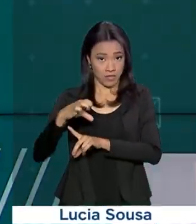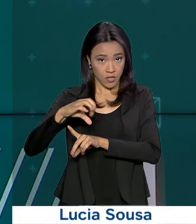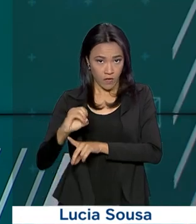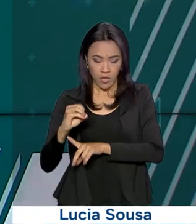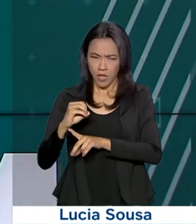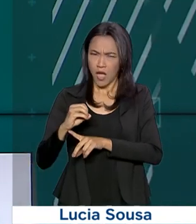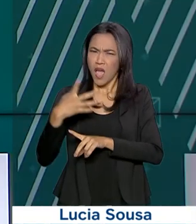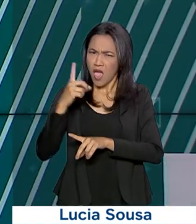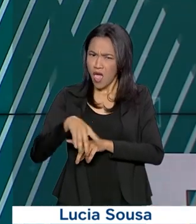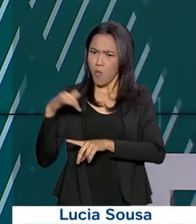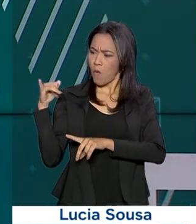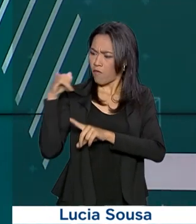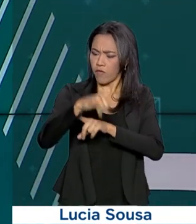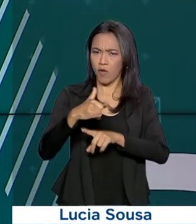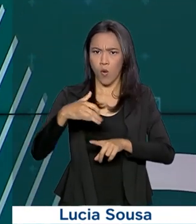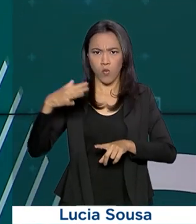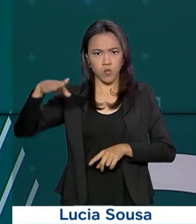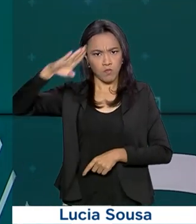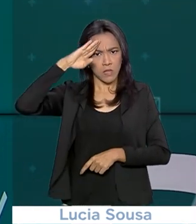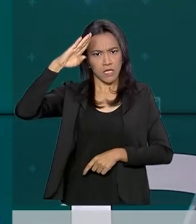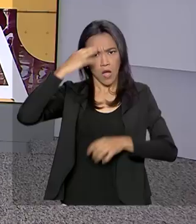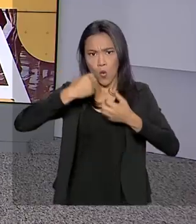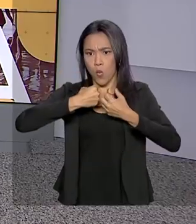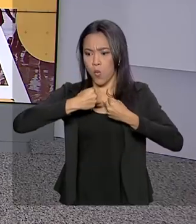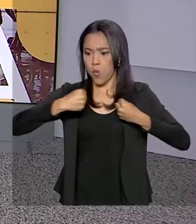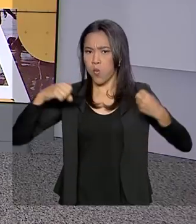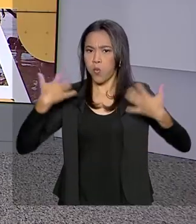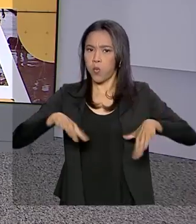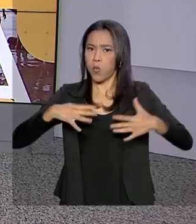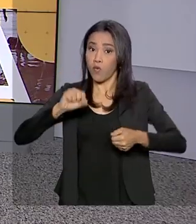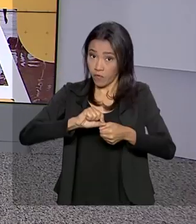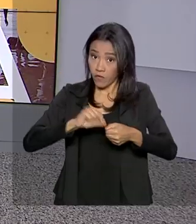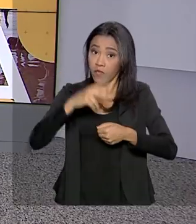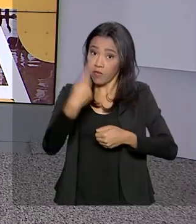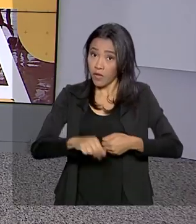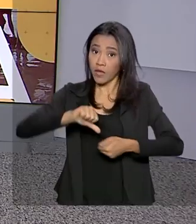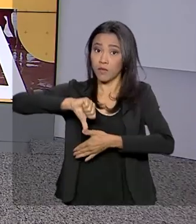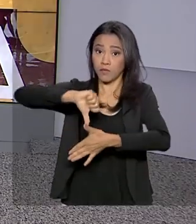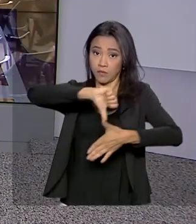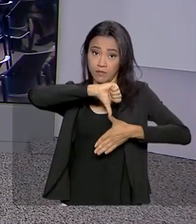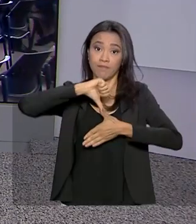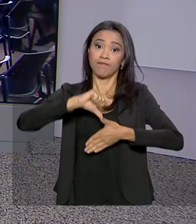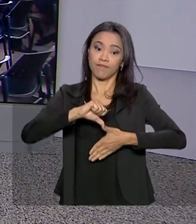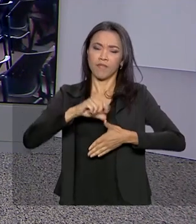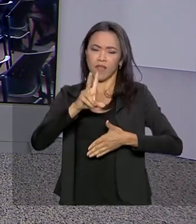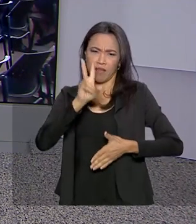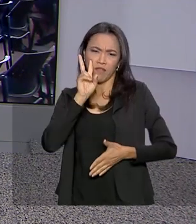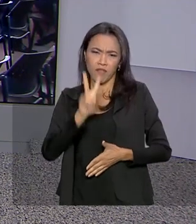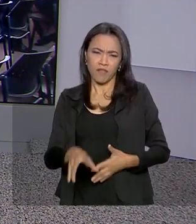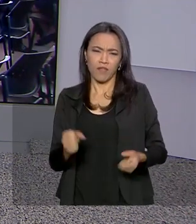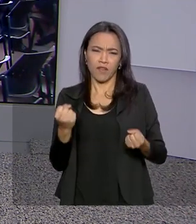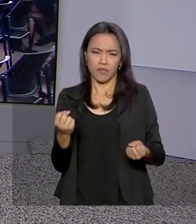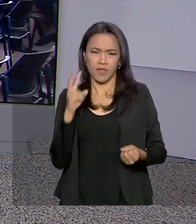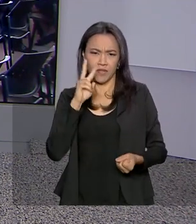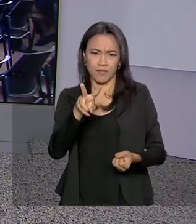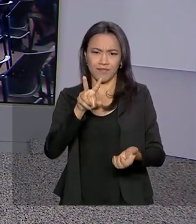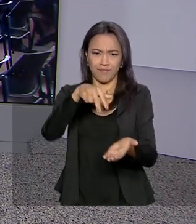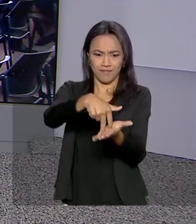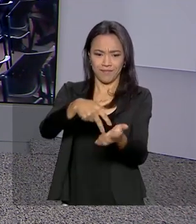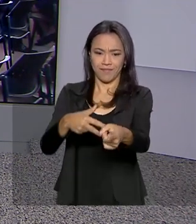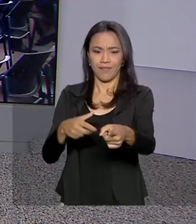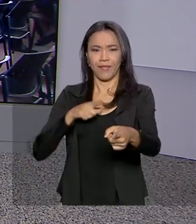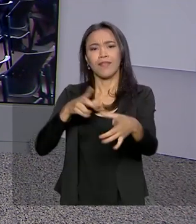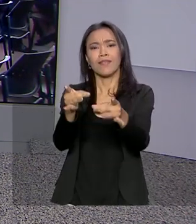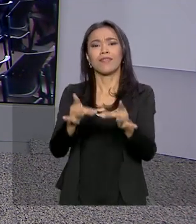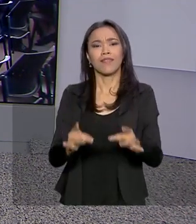maior avião militar desenvolvido no hemisfério sul. Vamos então até Anápolis falar ao vivo com a repórter Gabriela Noronha. traz os detalhes